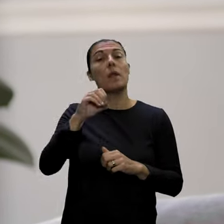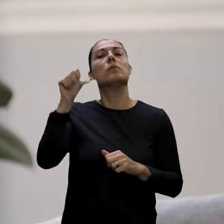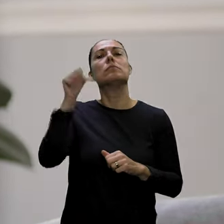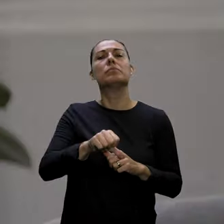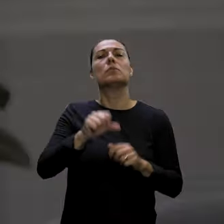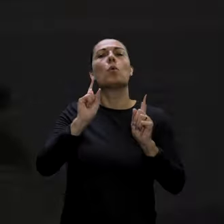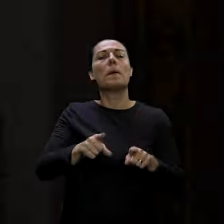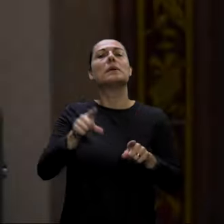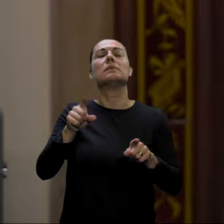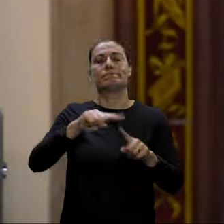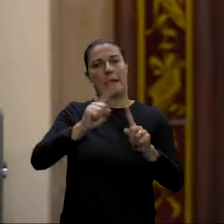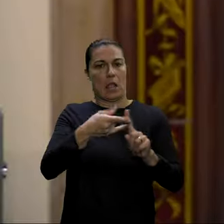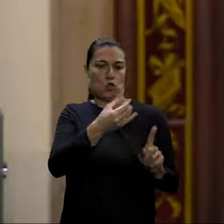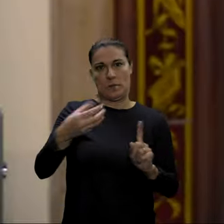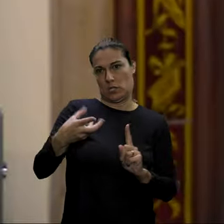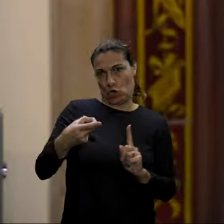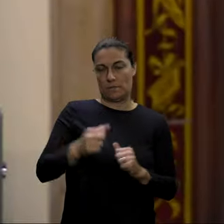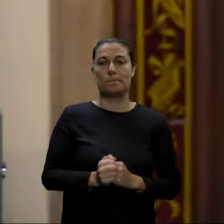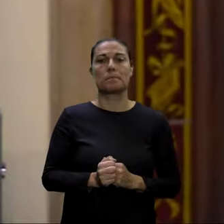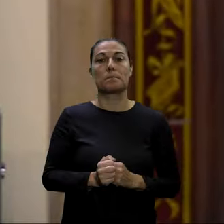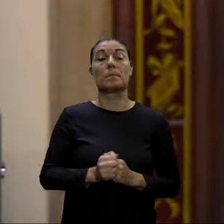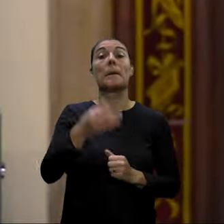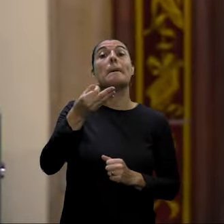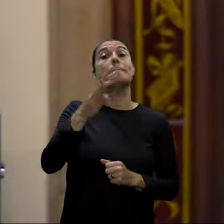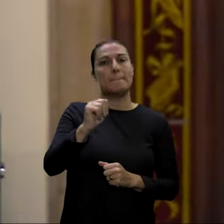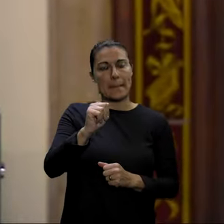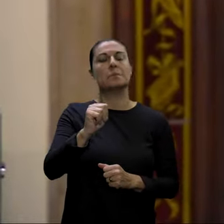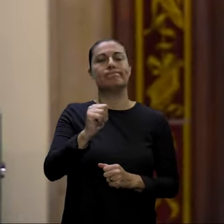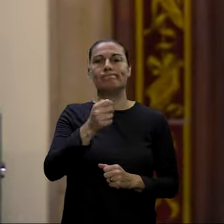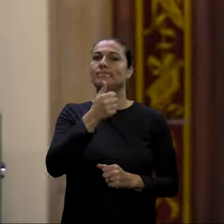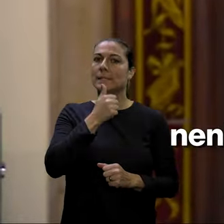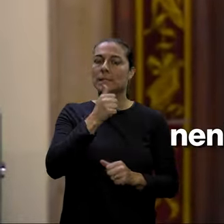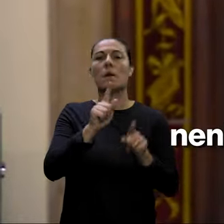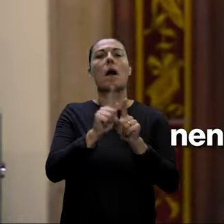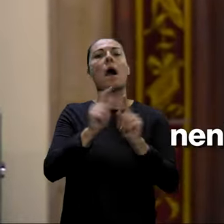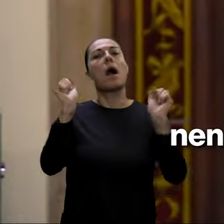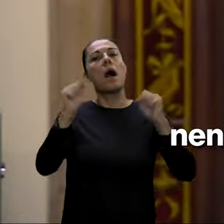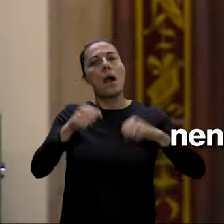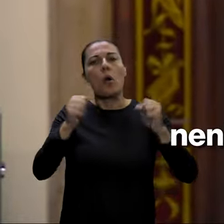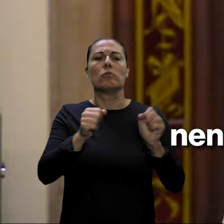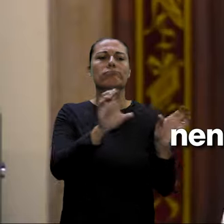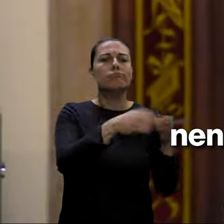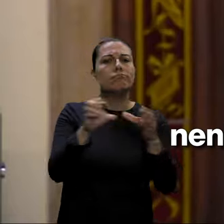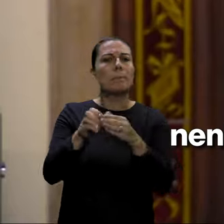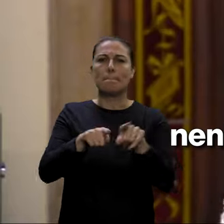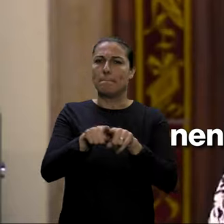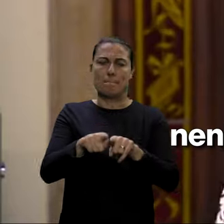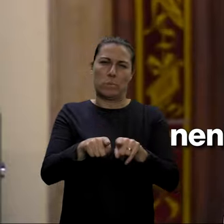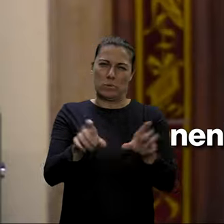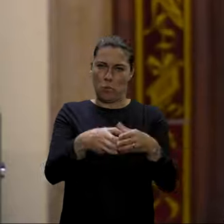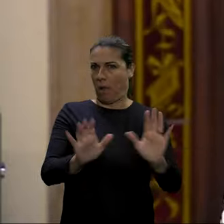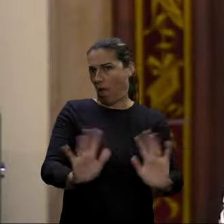2019. O Partido Socialista opta então por não estabelecer nenhum acordo com nenhum partido,